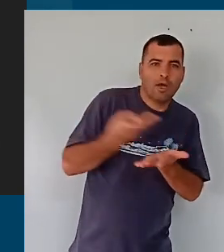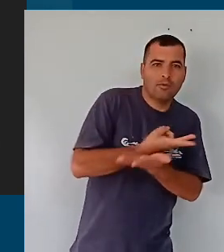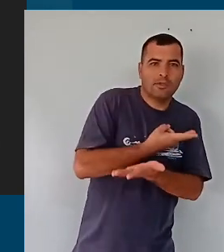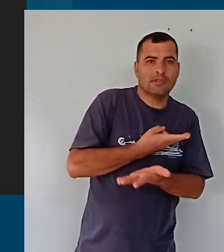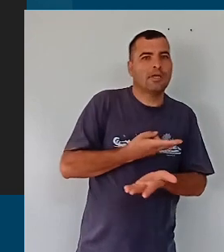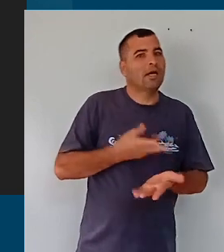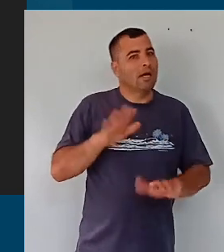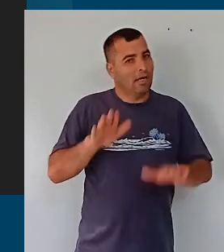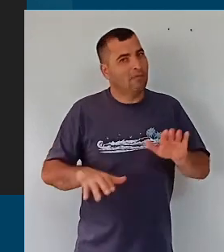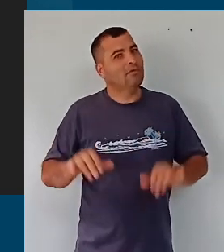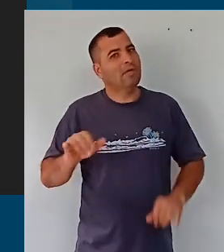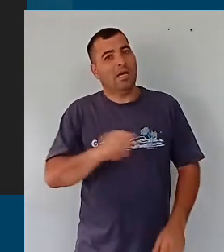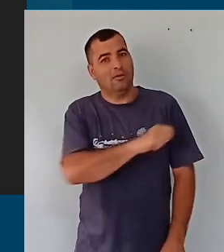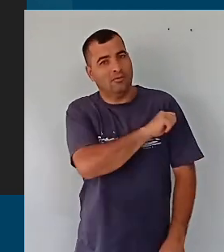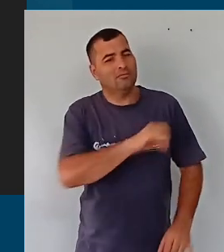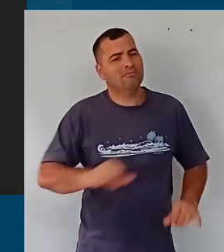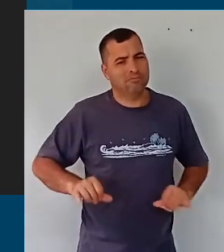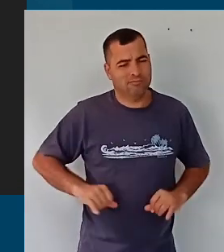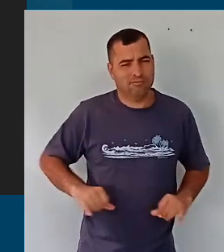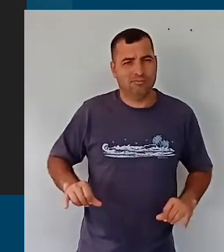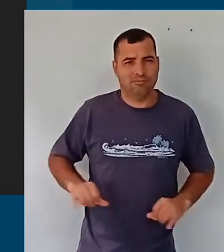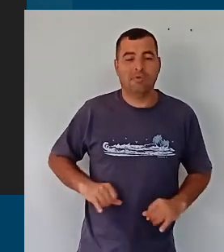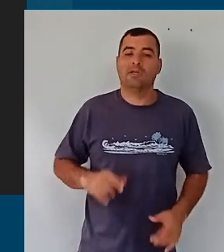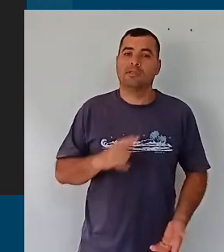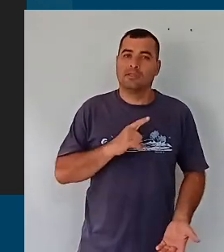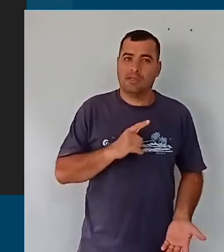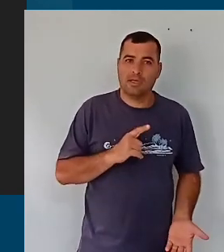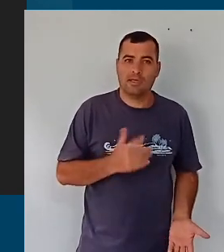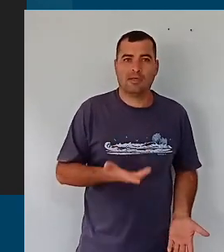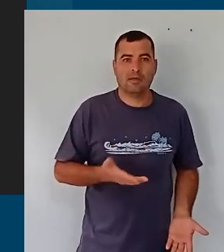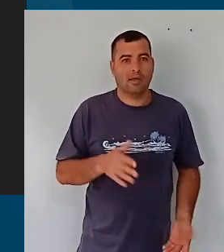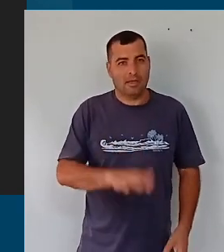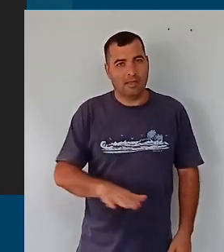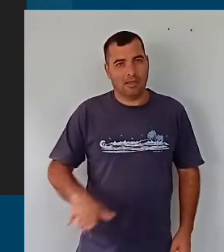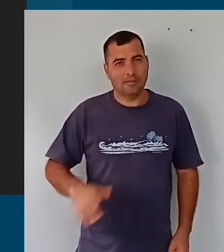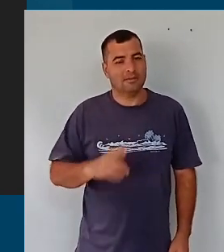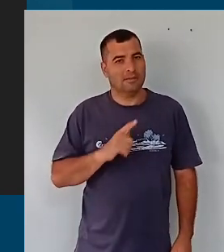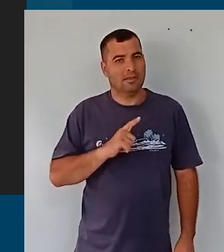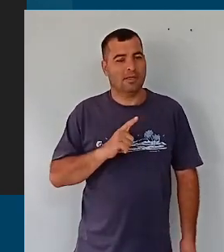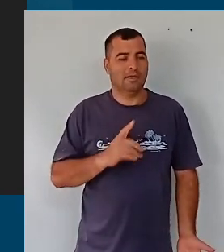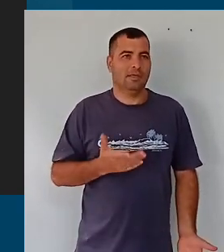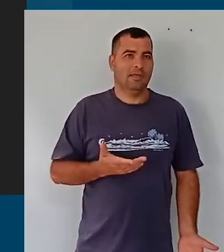que muitos alunos, alunas, estão aí, infelizmente, crianças,